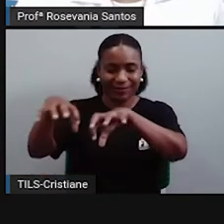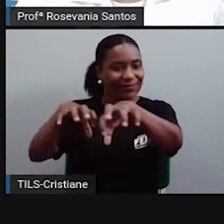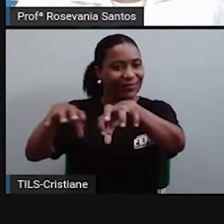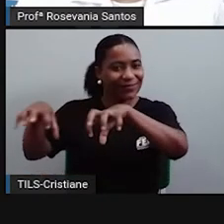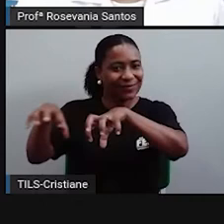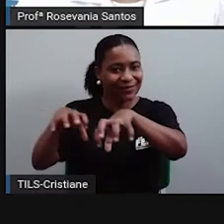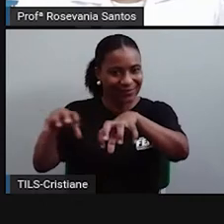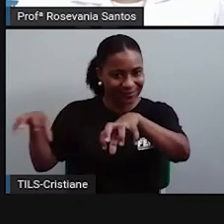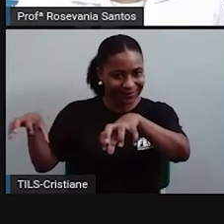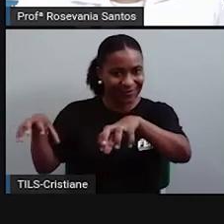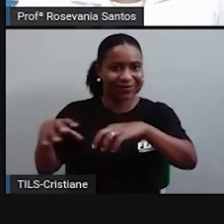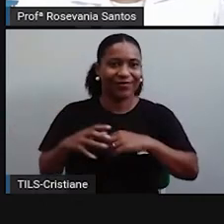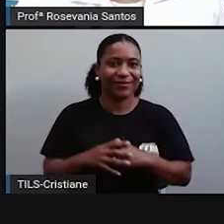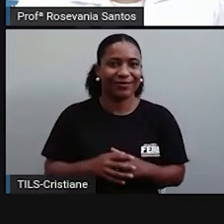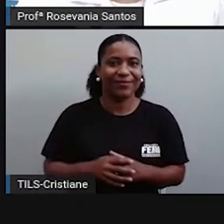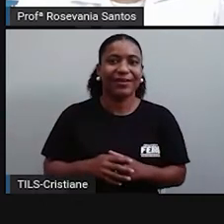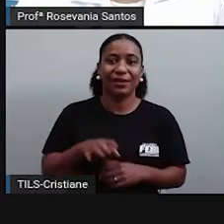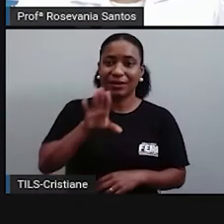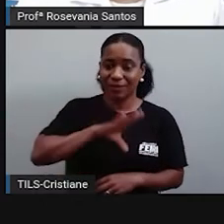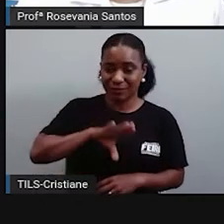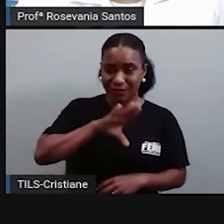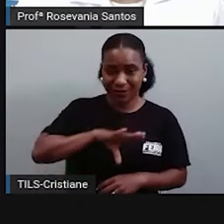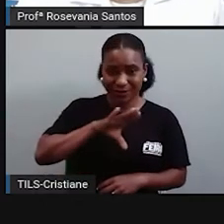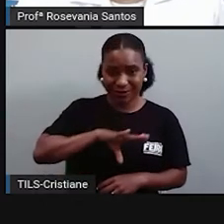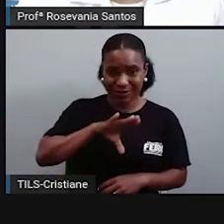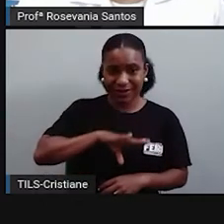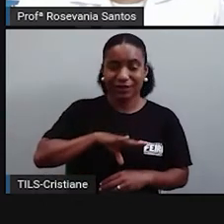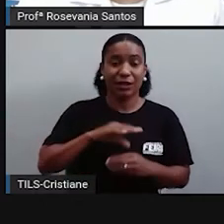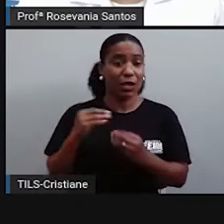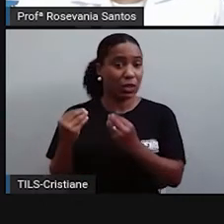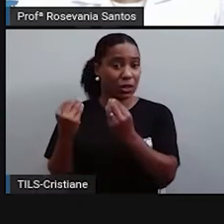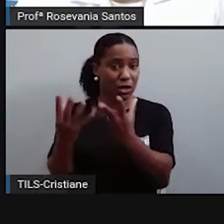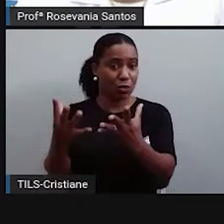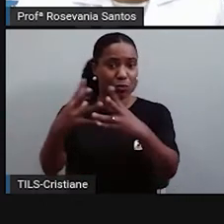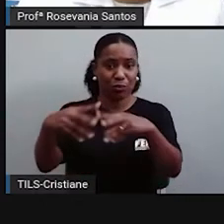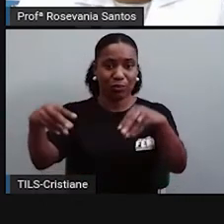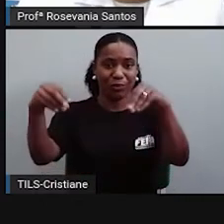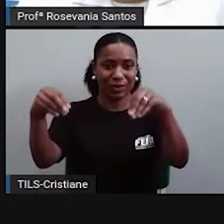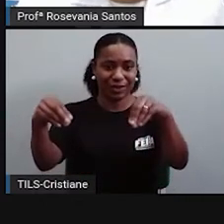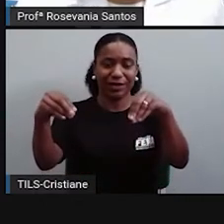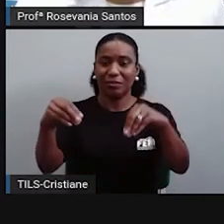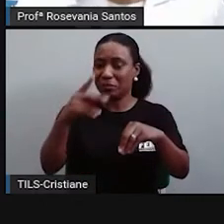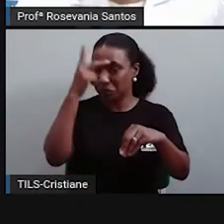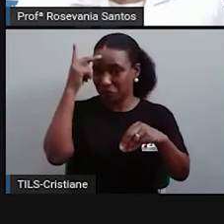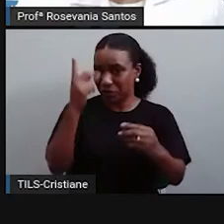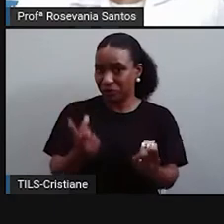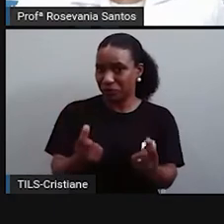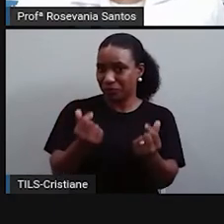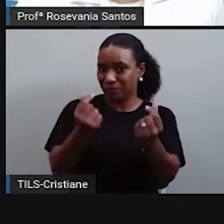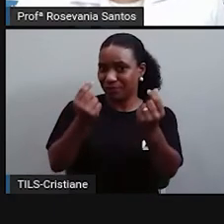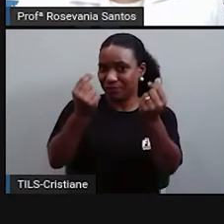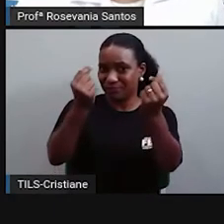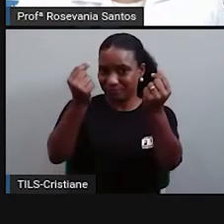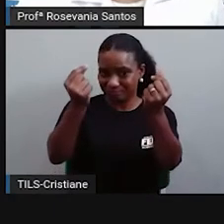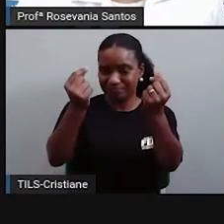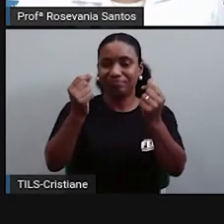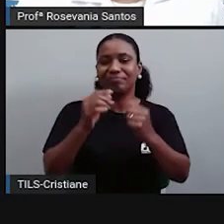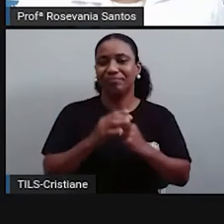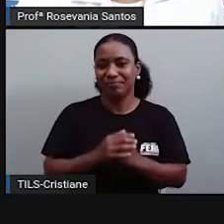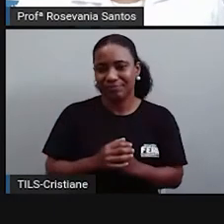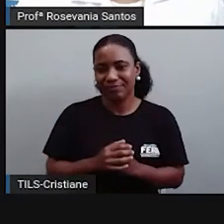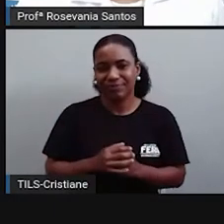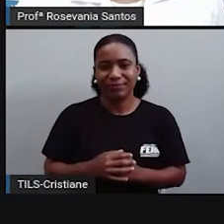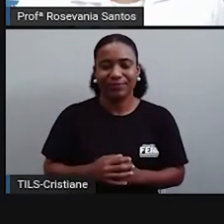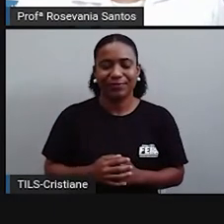portugueses, que eram doados para a coroa portuguesa, para os nobres da